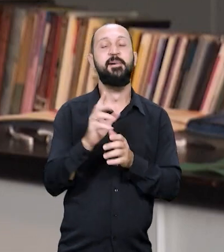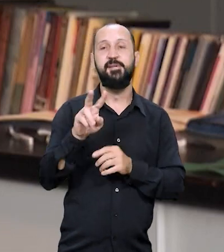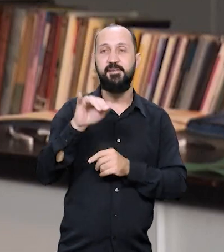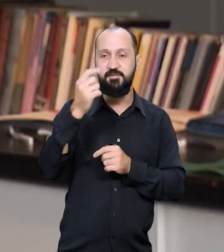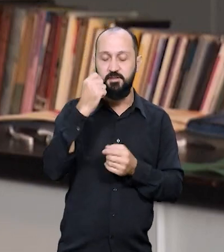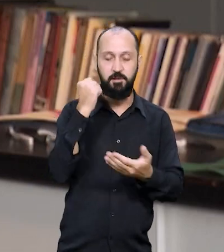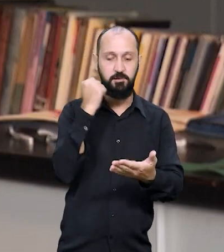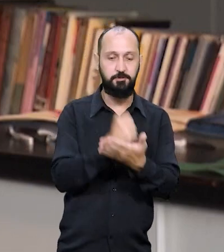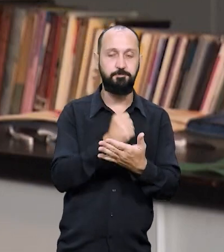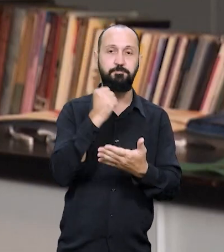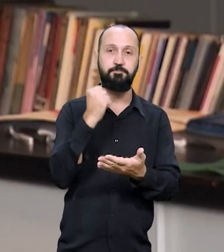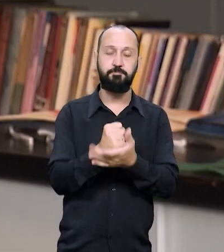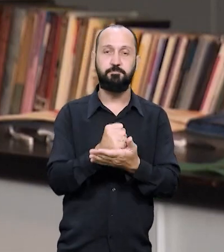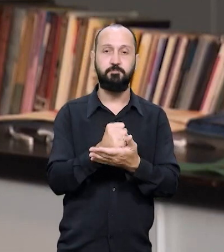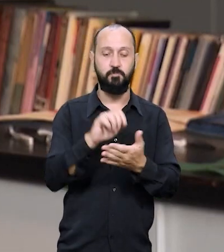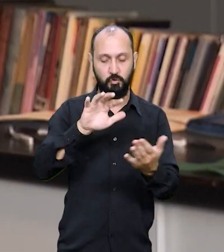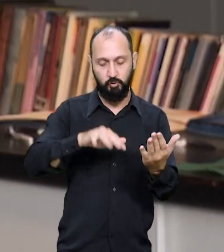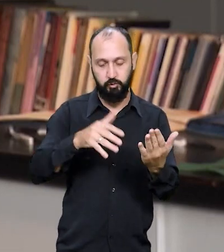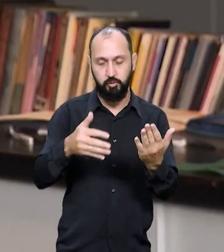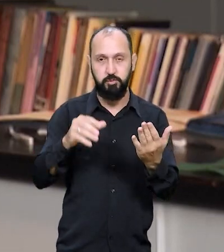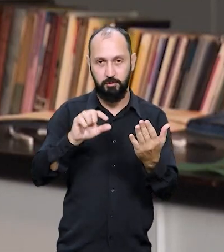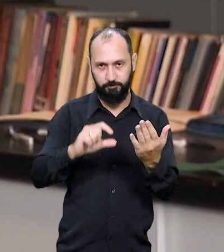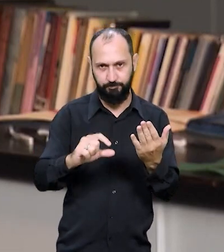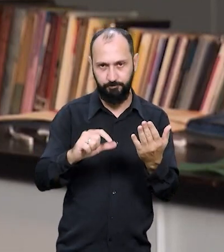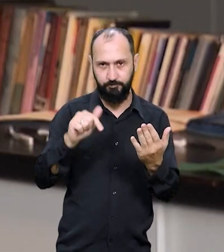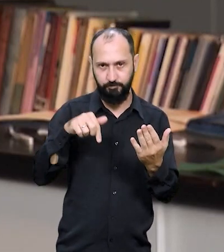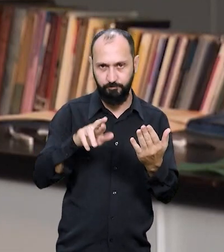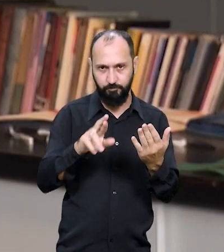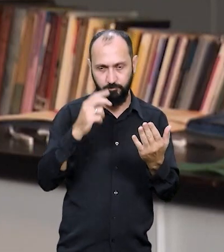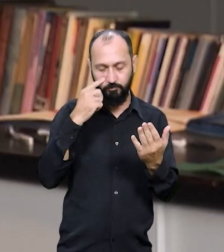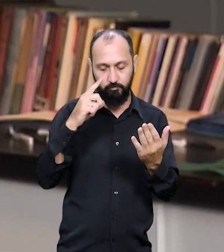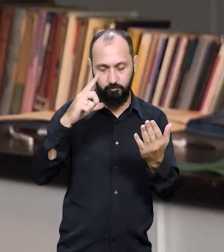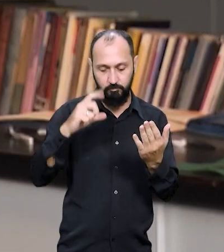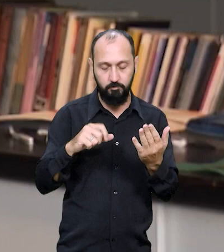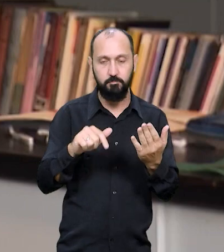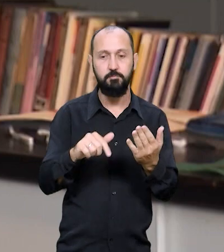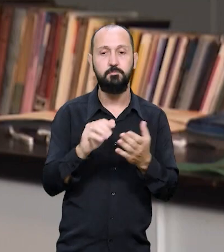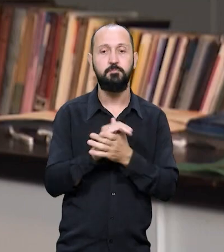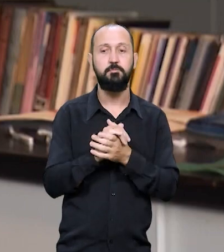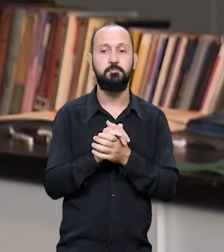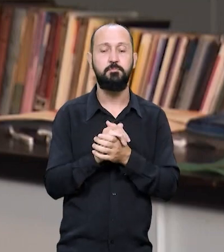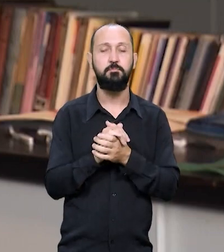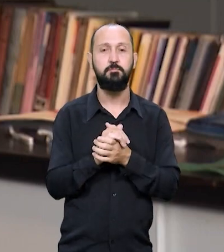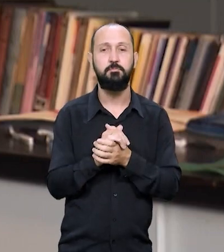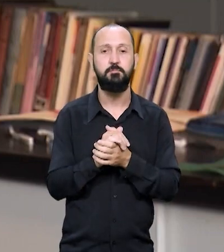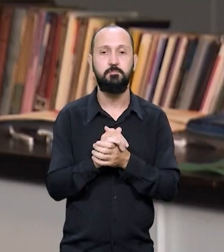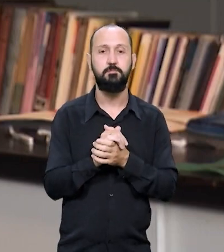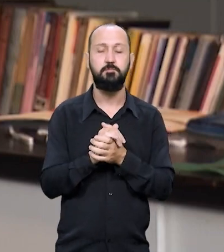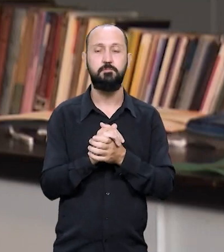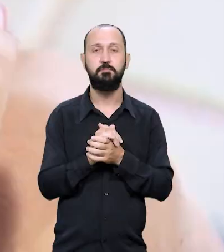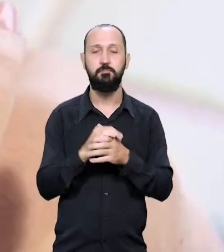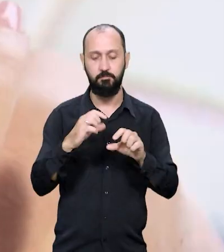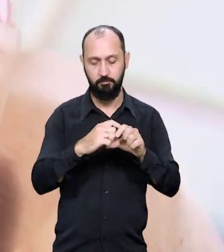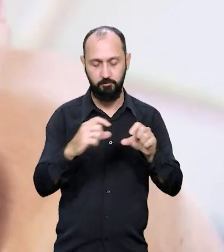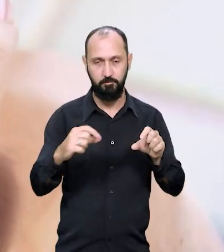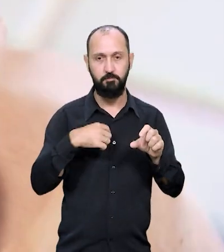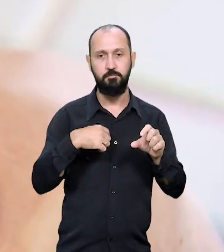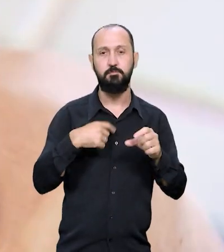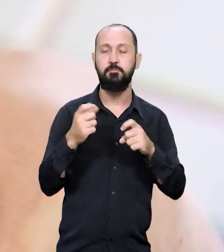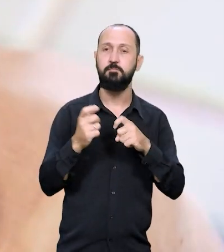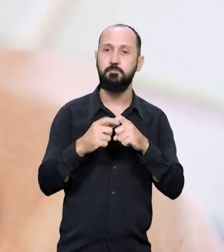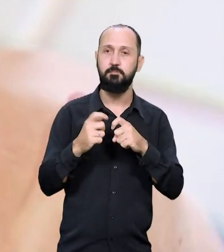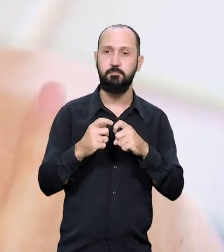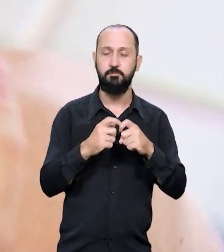vai registrar o código de barras, ele vai fotografar a caixinha do